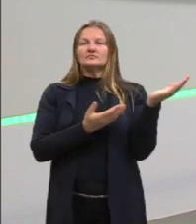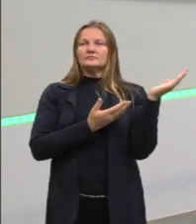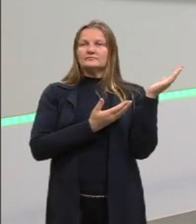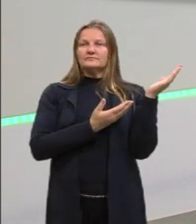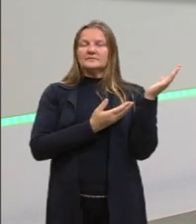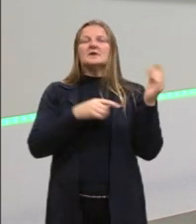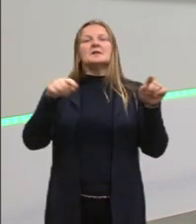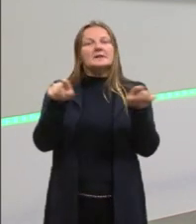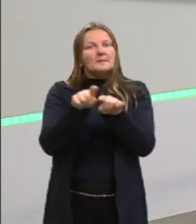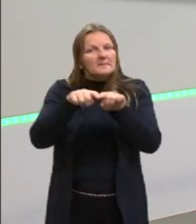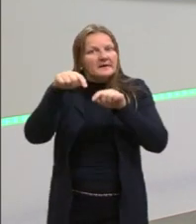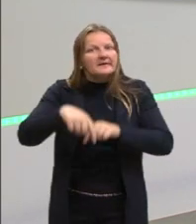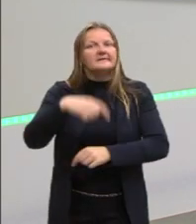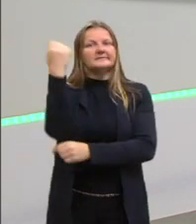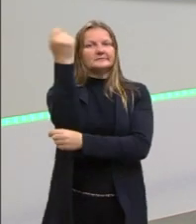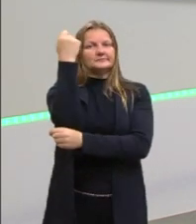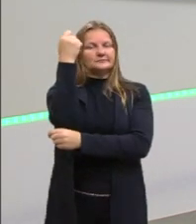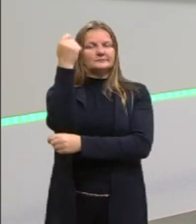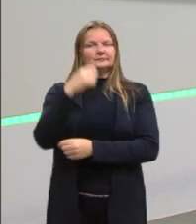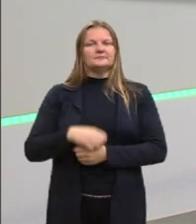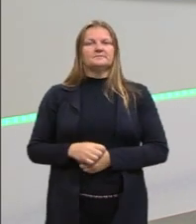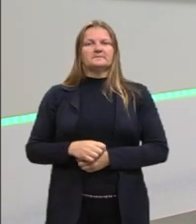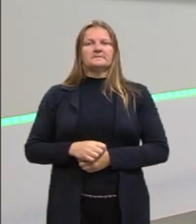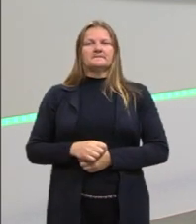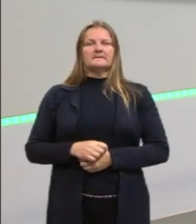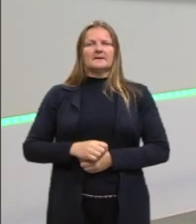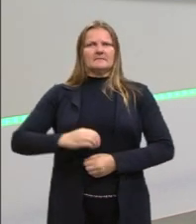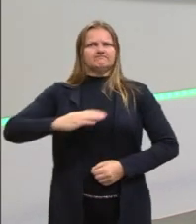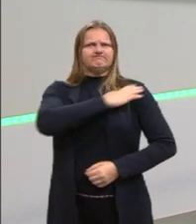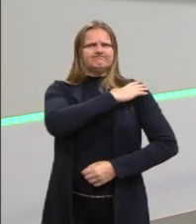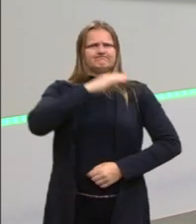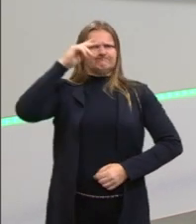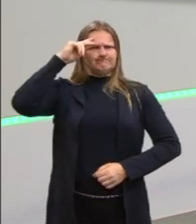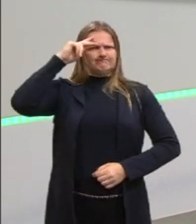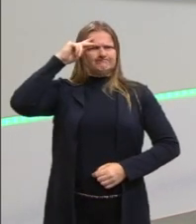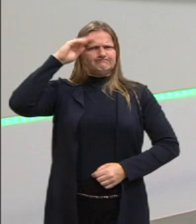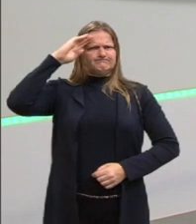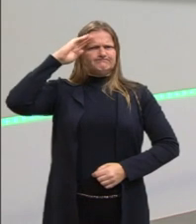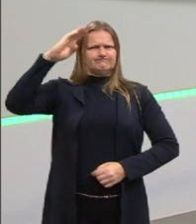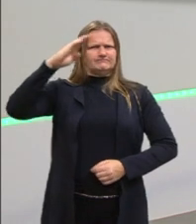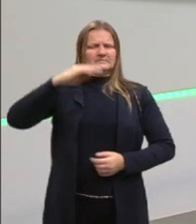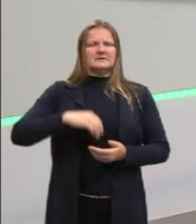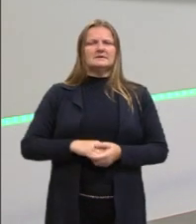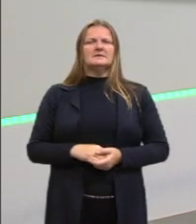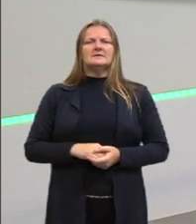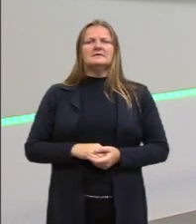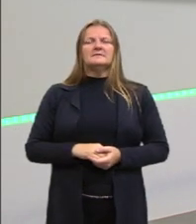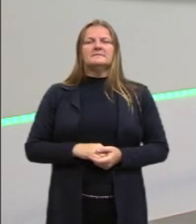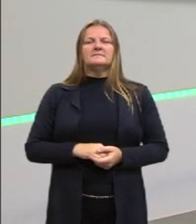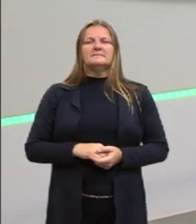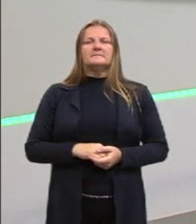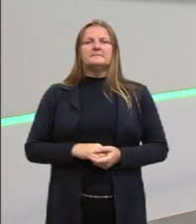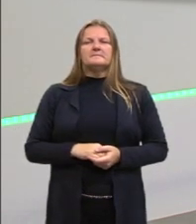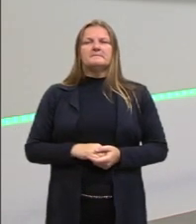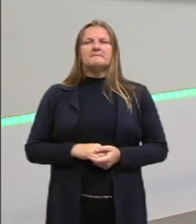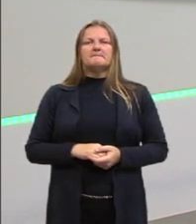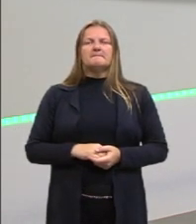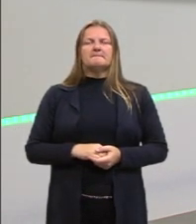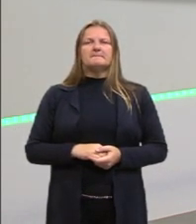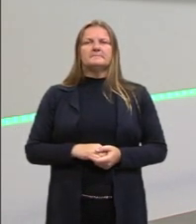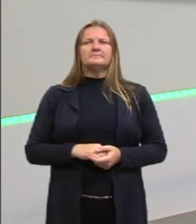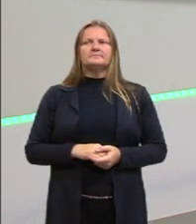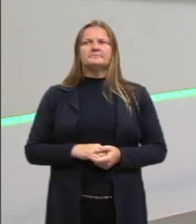era gaúcho, o ditador, na época, era o Médici. E dizem que o Médici queria que o João Saldanha, o Médici era gremista,